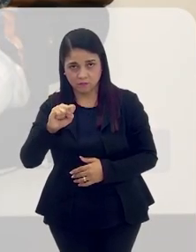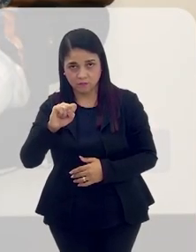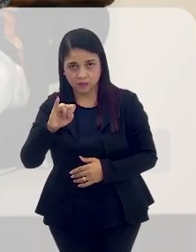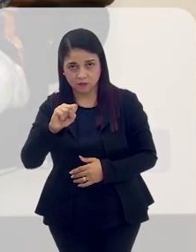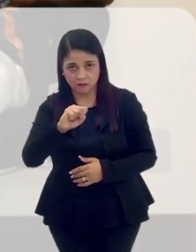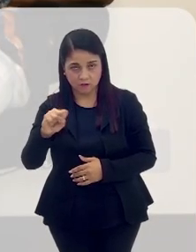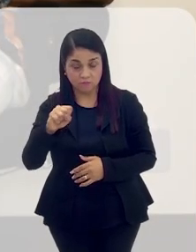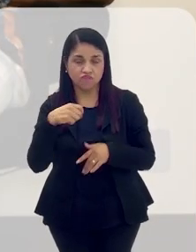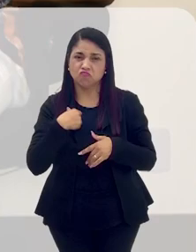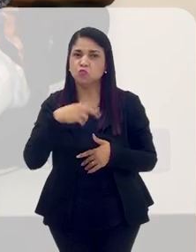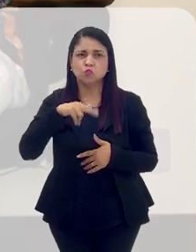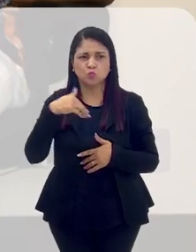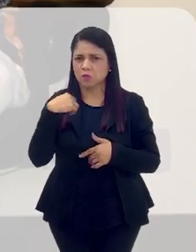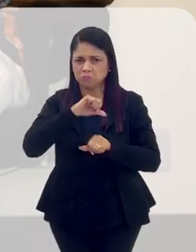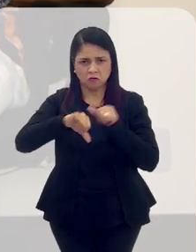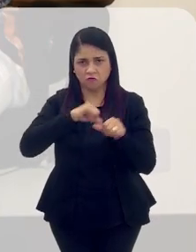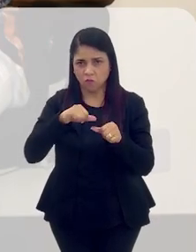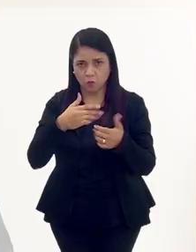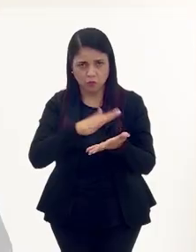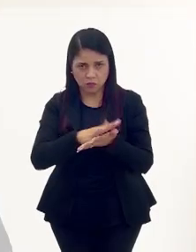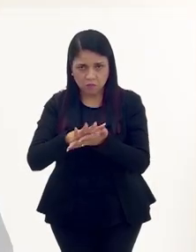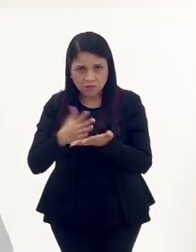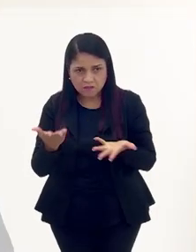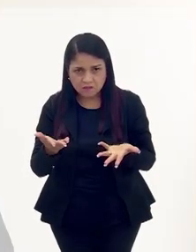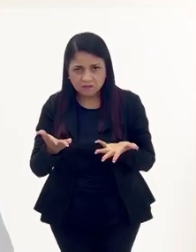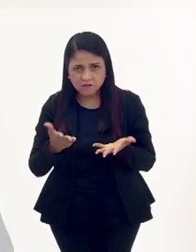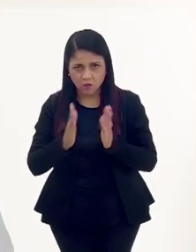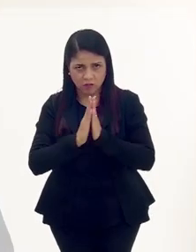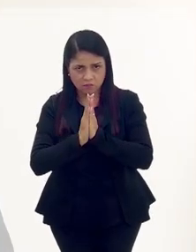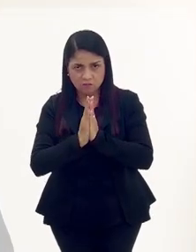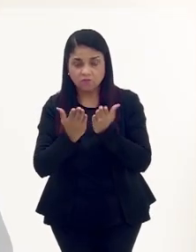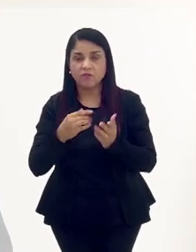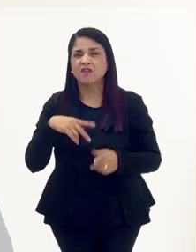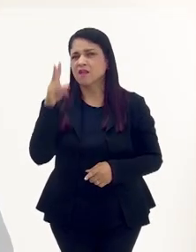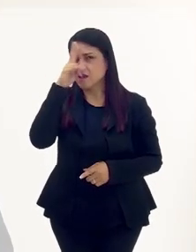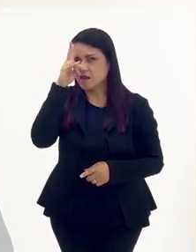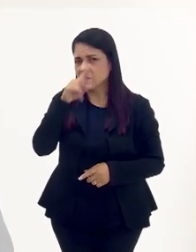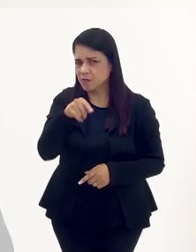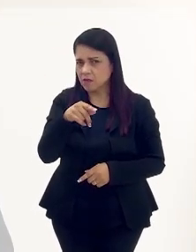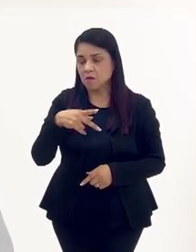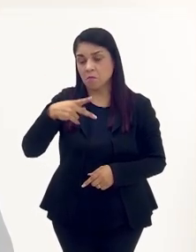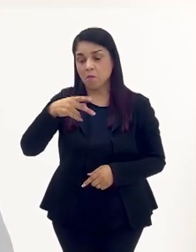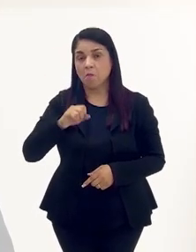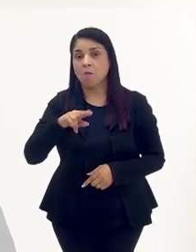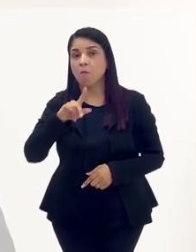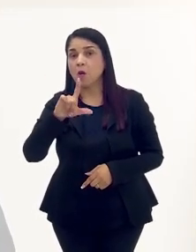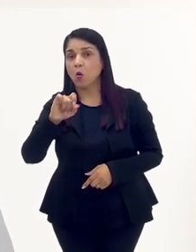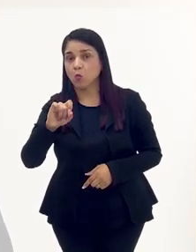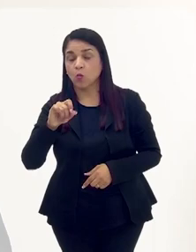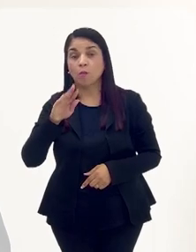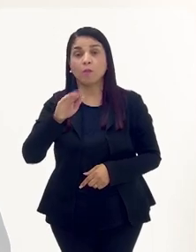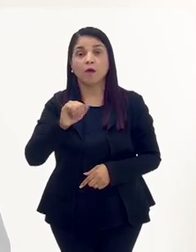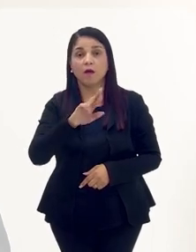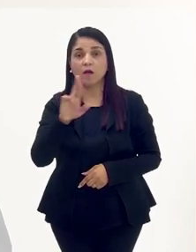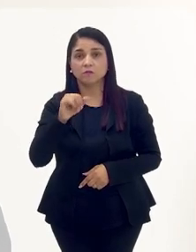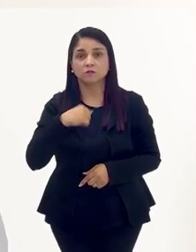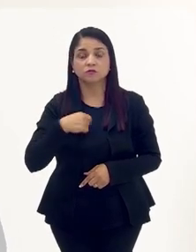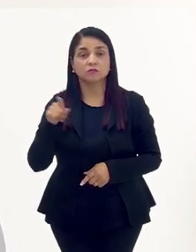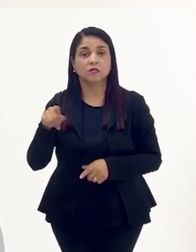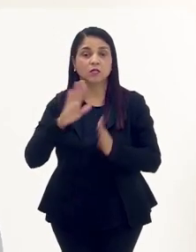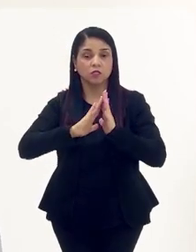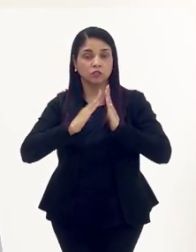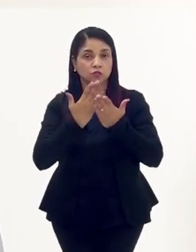do catolicismo, todo mundo deve lembrar que quando Paulo Barros estava na Viradouro,